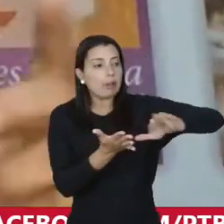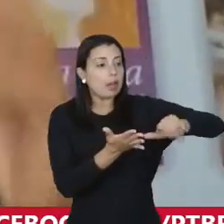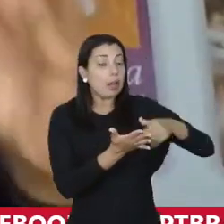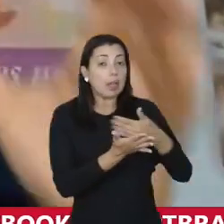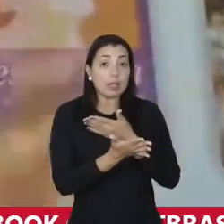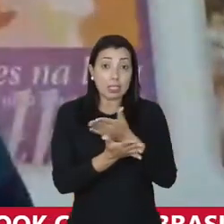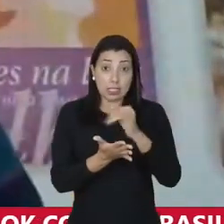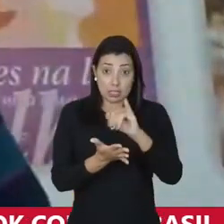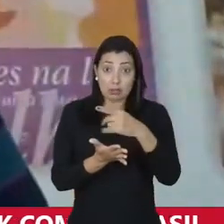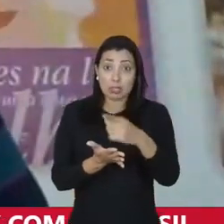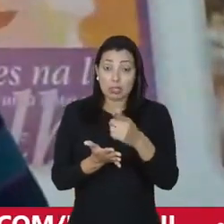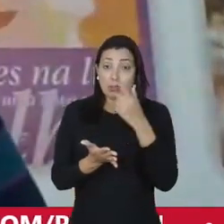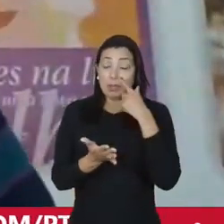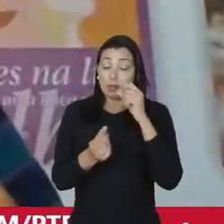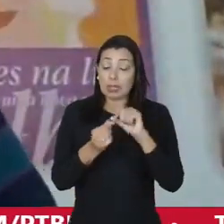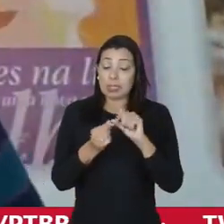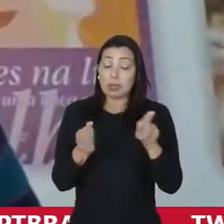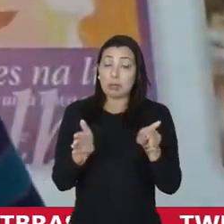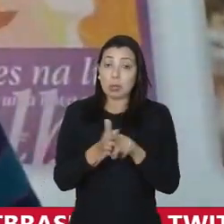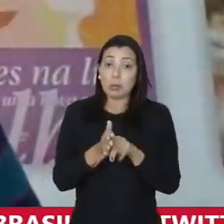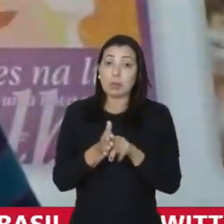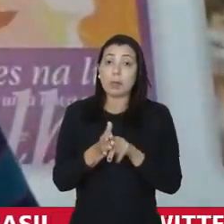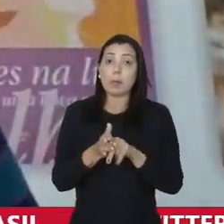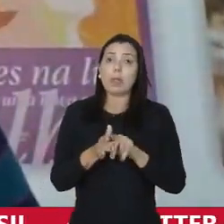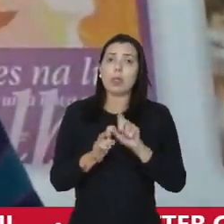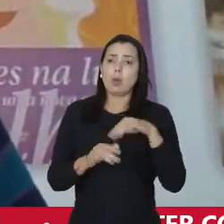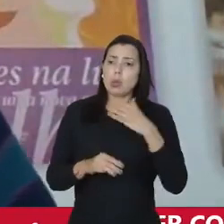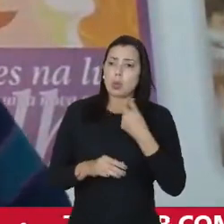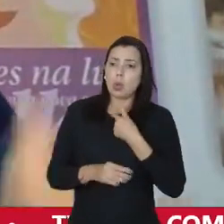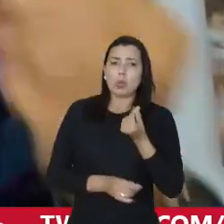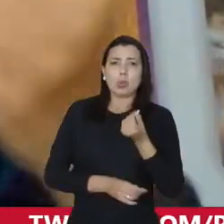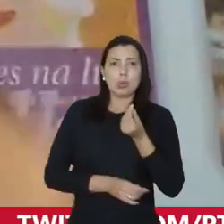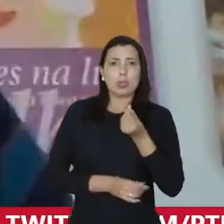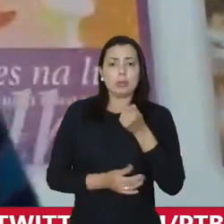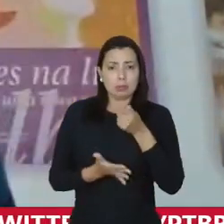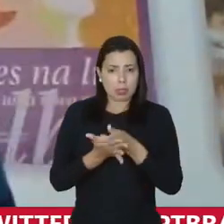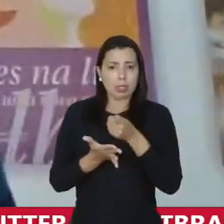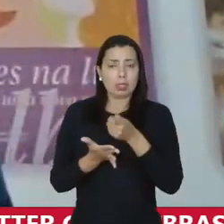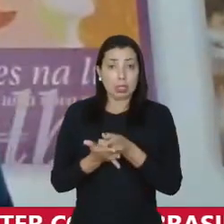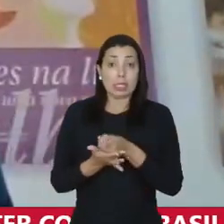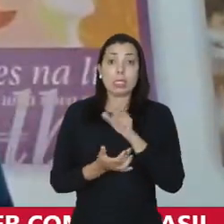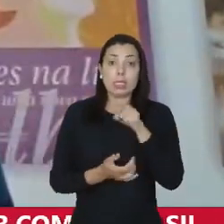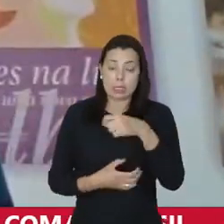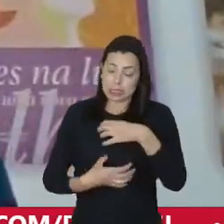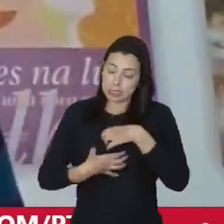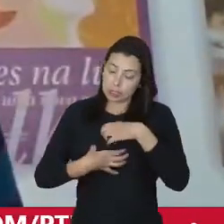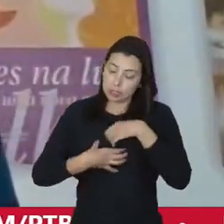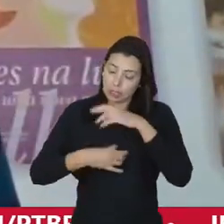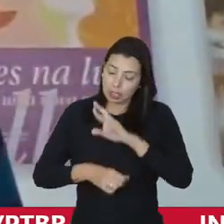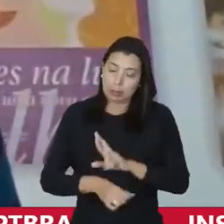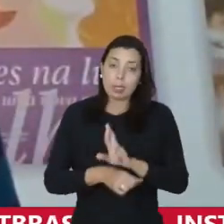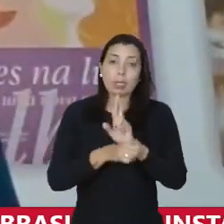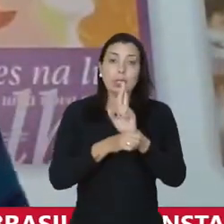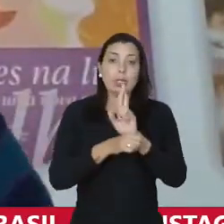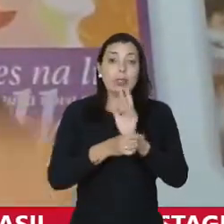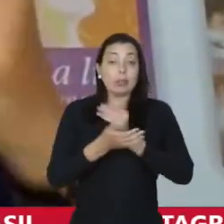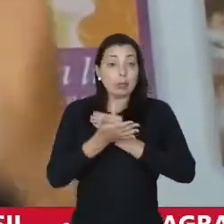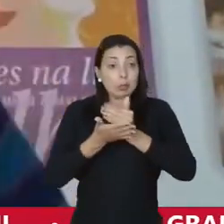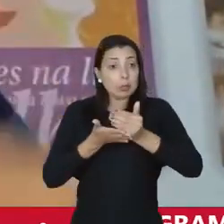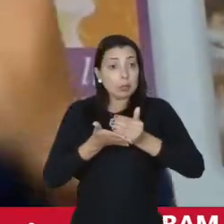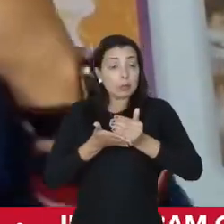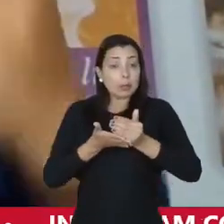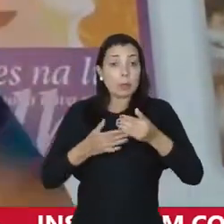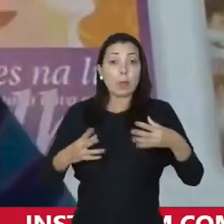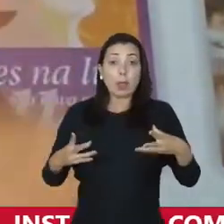se vocês vão fazer uma propaganda gastando o nosso dinheiro, a gente quer se sentir representado. A partir disso,